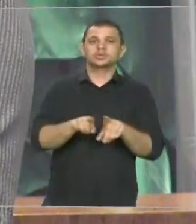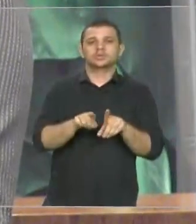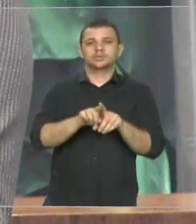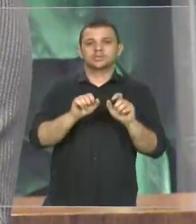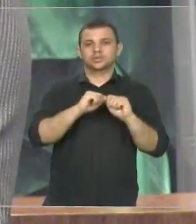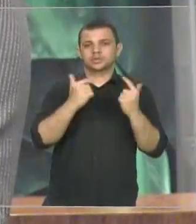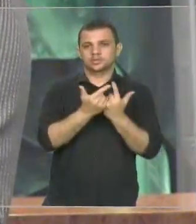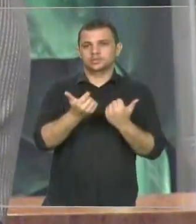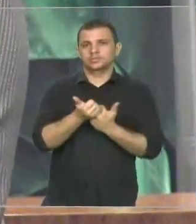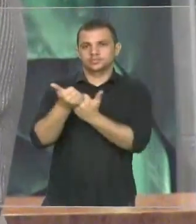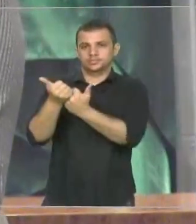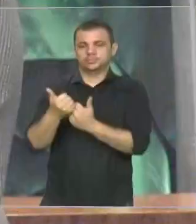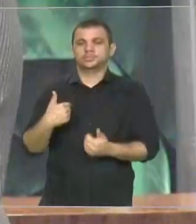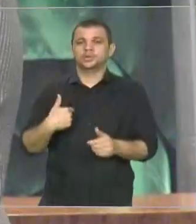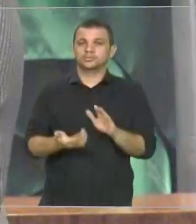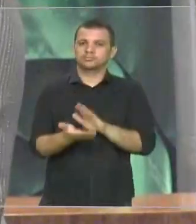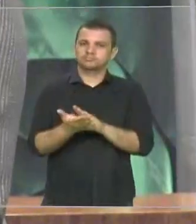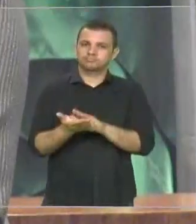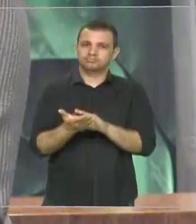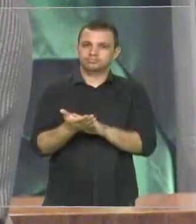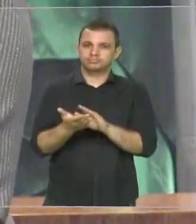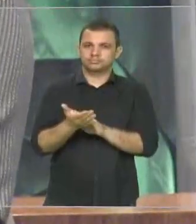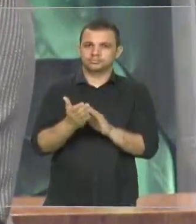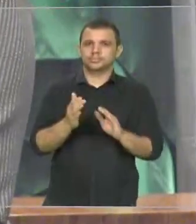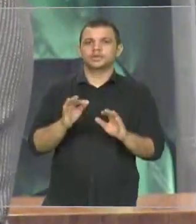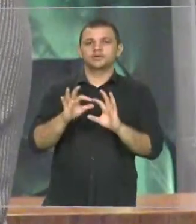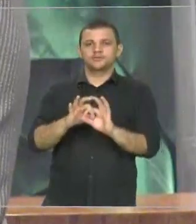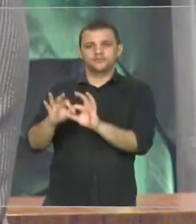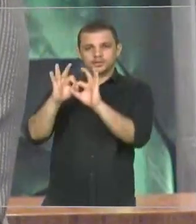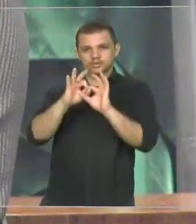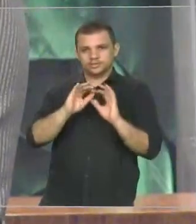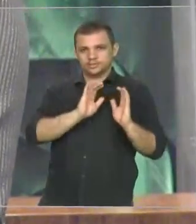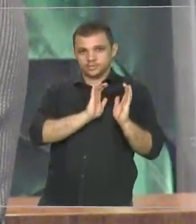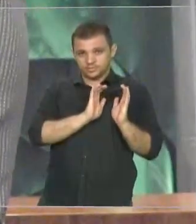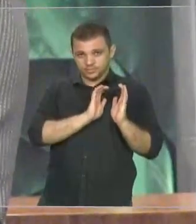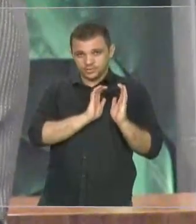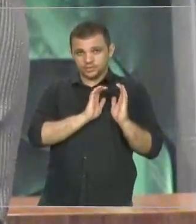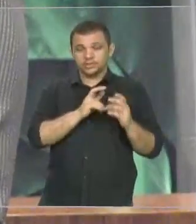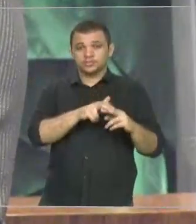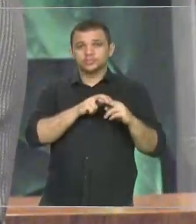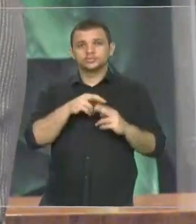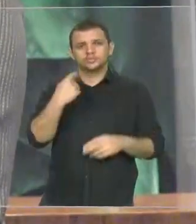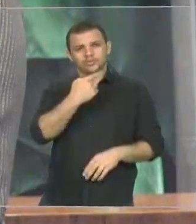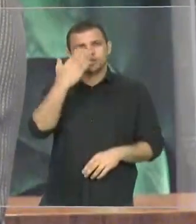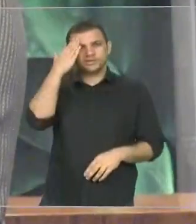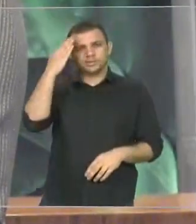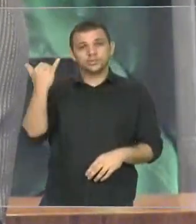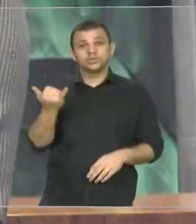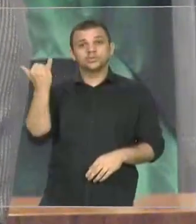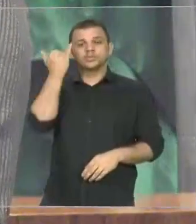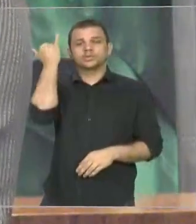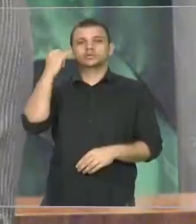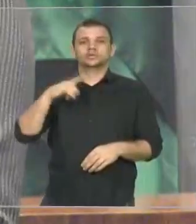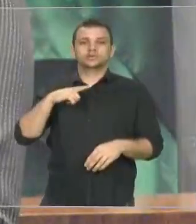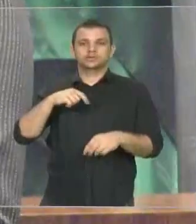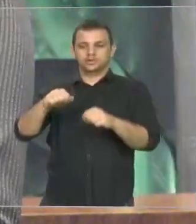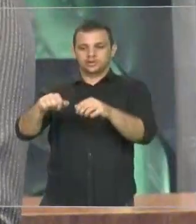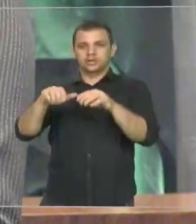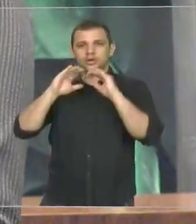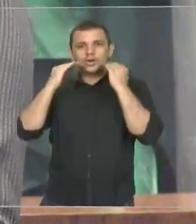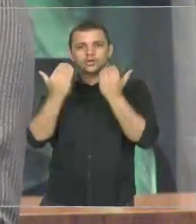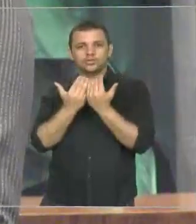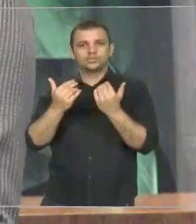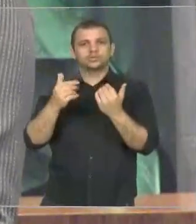Parabenizo a Federação pelo evento, pois sabemos da importância da realização deste congresso, que tem como